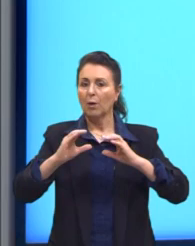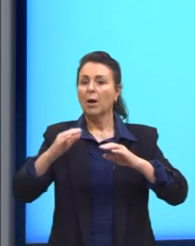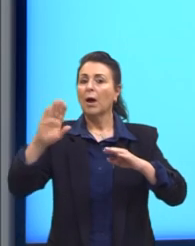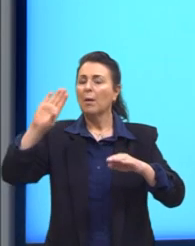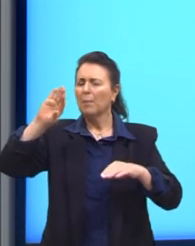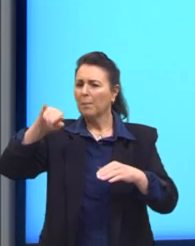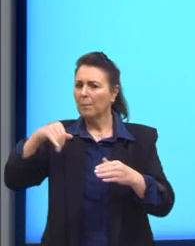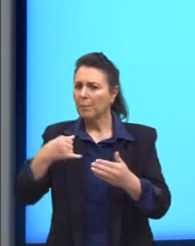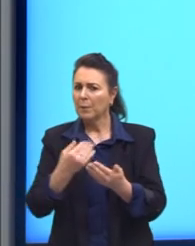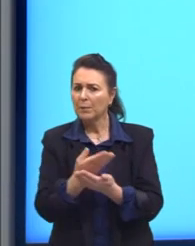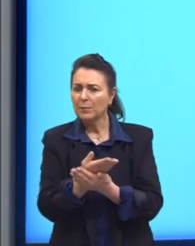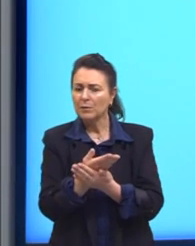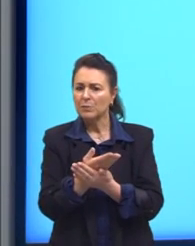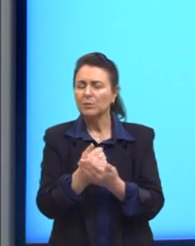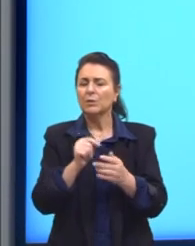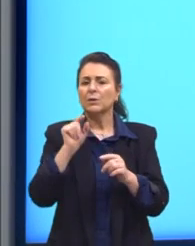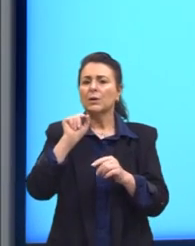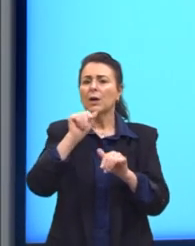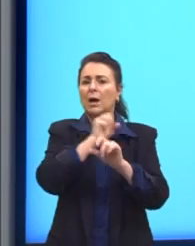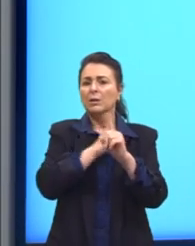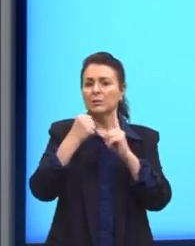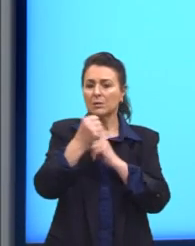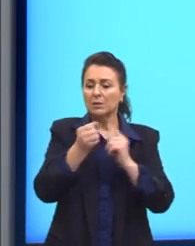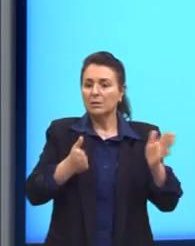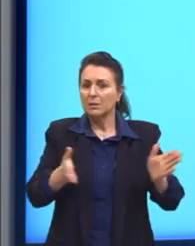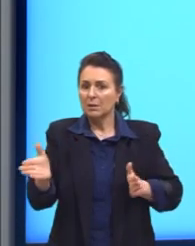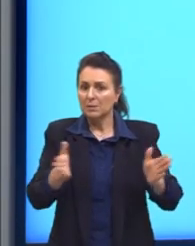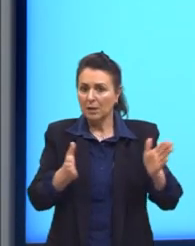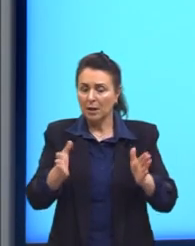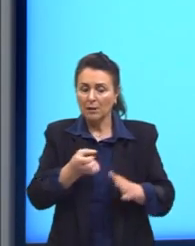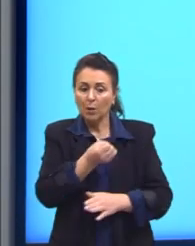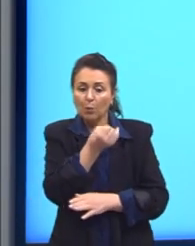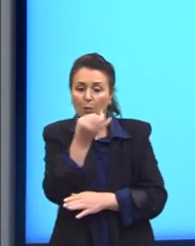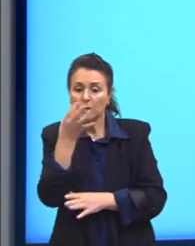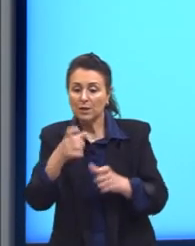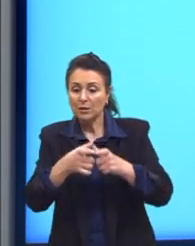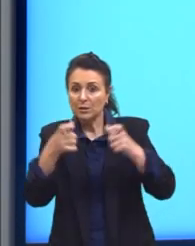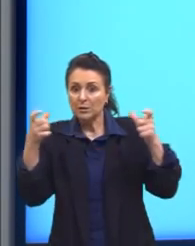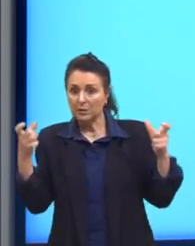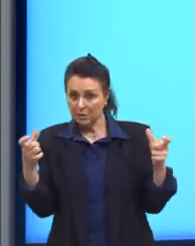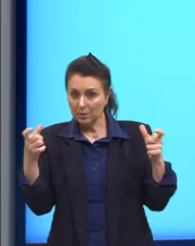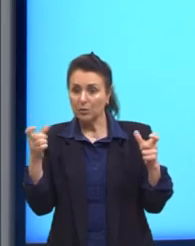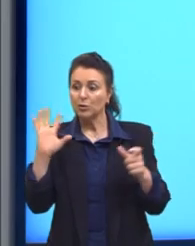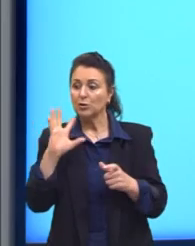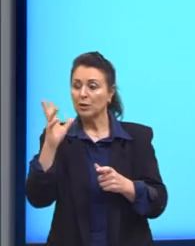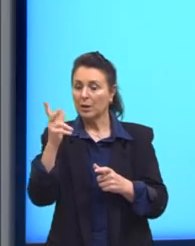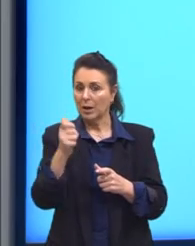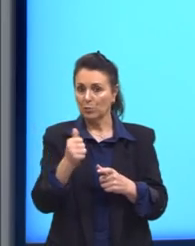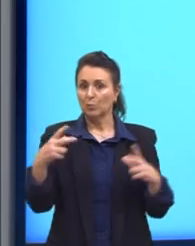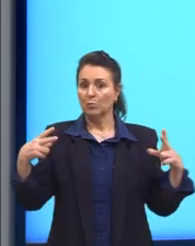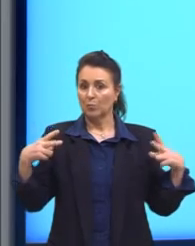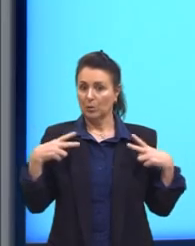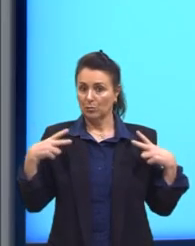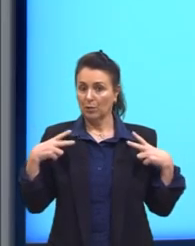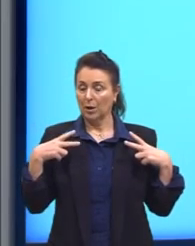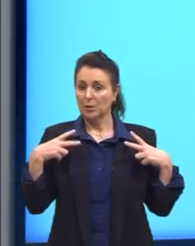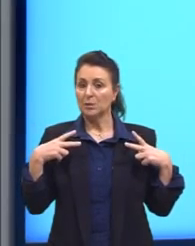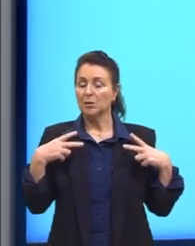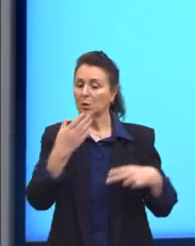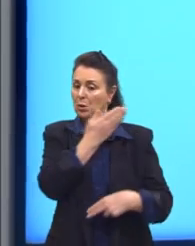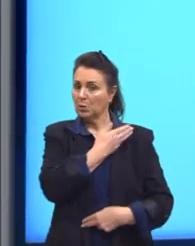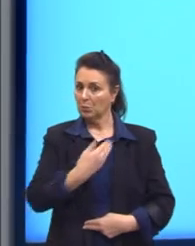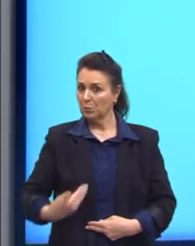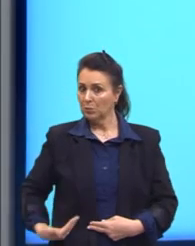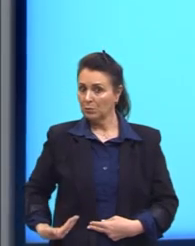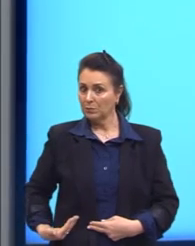o acesso à grande quantidade de dados privados e públicos. De acordo com o texto, essa